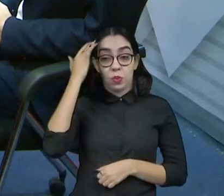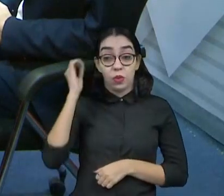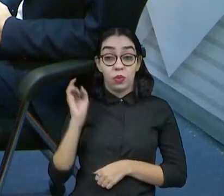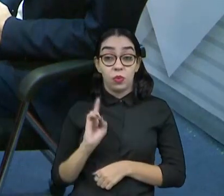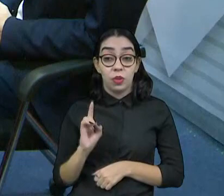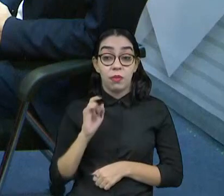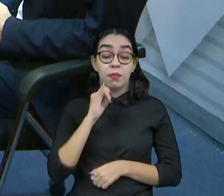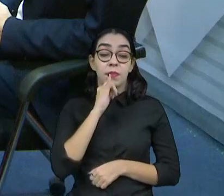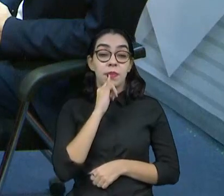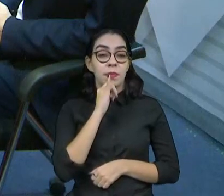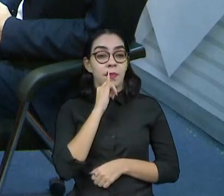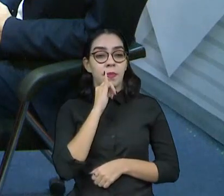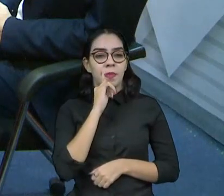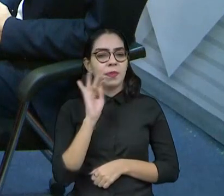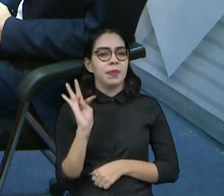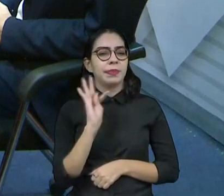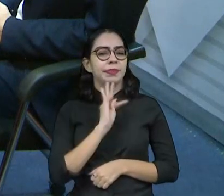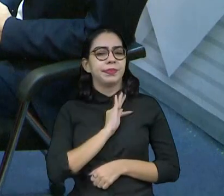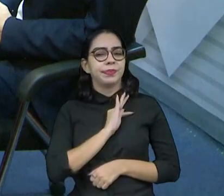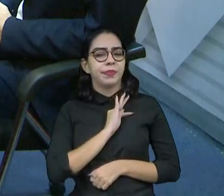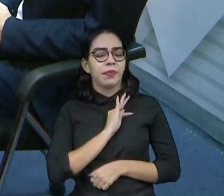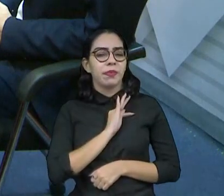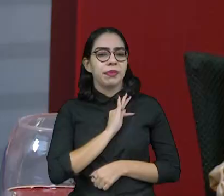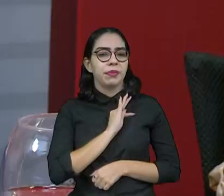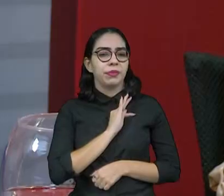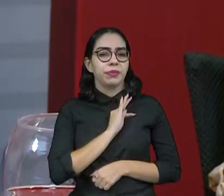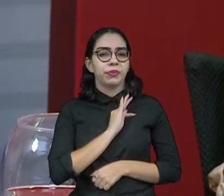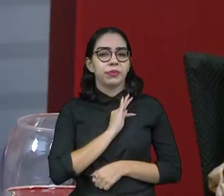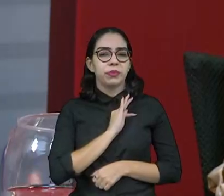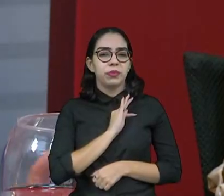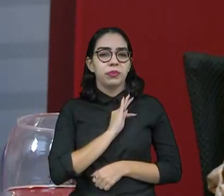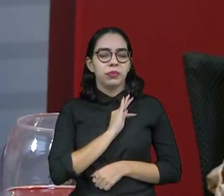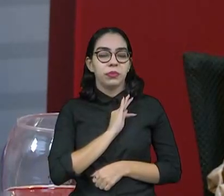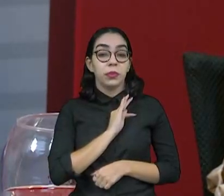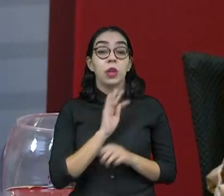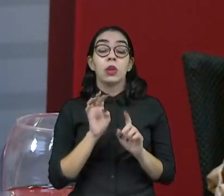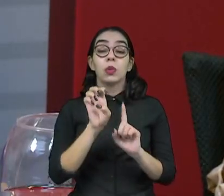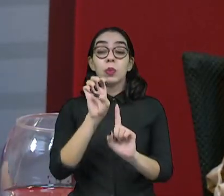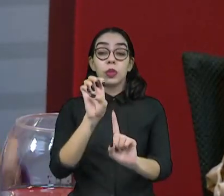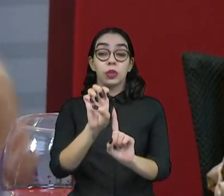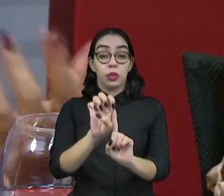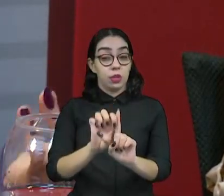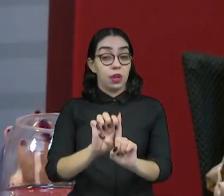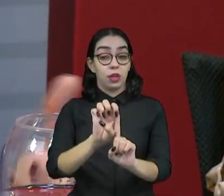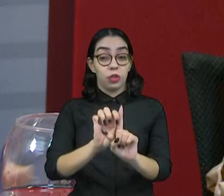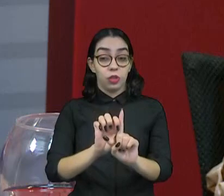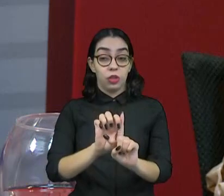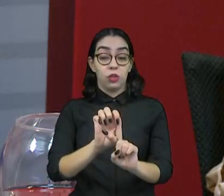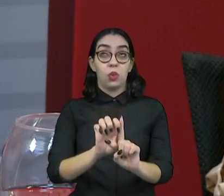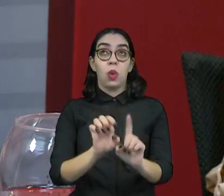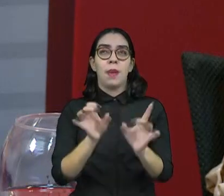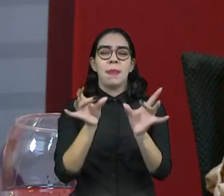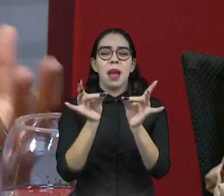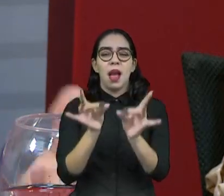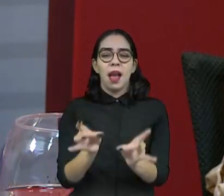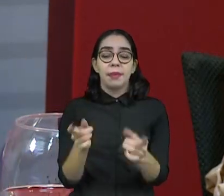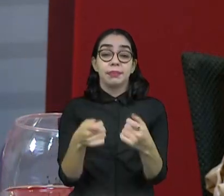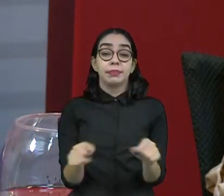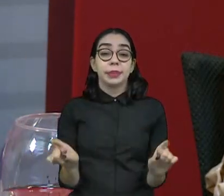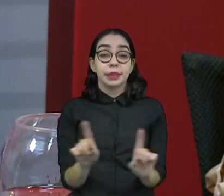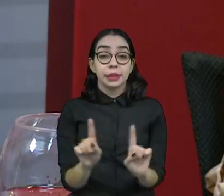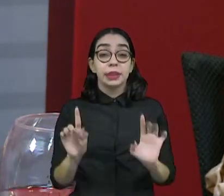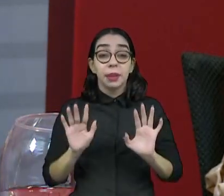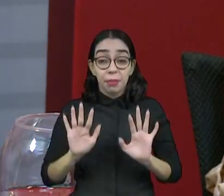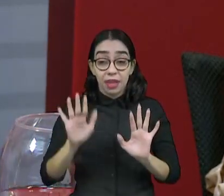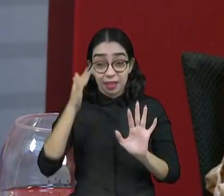técnico demais, eu não vou entender. É que a gente não vai explicar para as pessoas o cálculo estatístico não é necessário. Mas para as pessoas entendam também como é que se faz essa